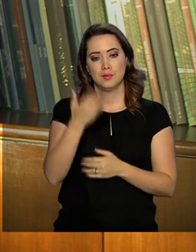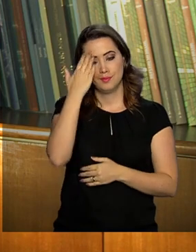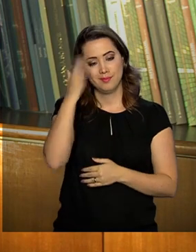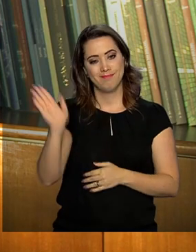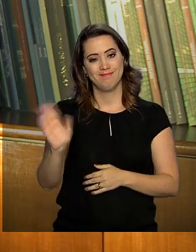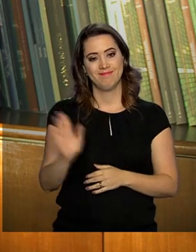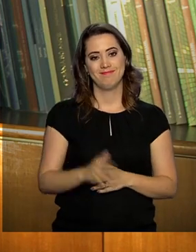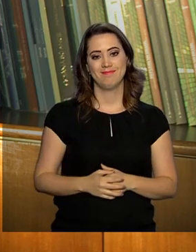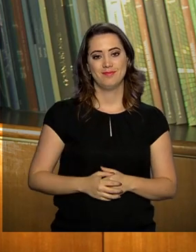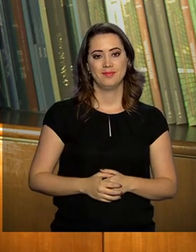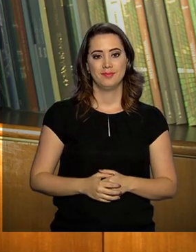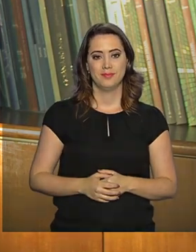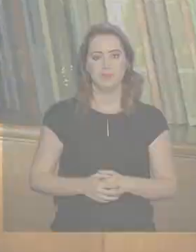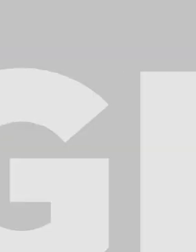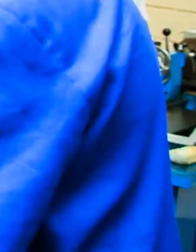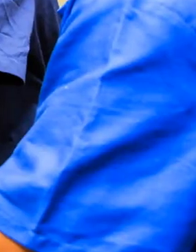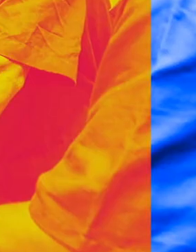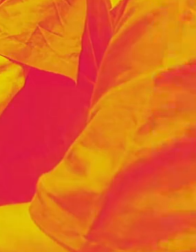Até o nosso próximo encontro.